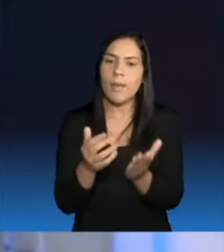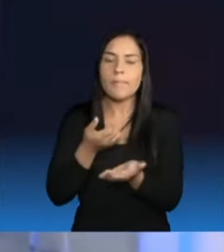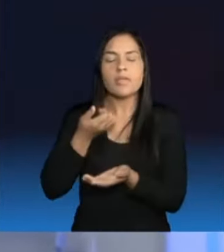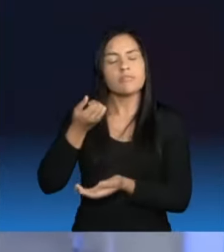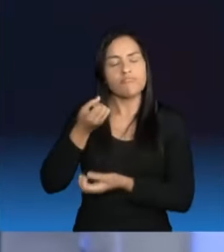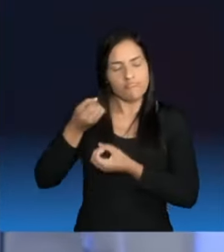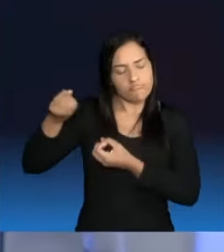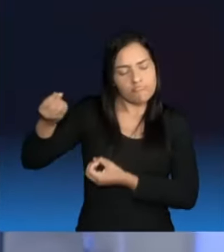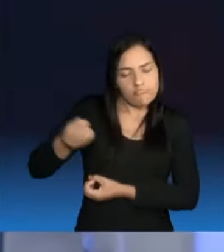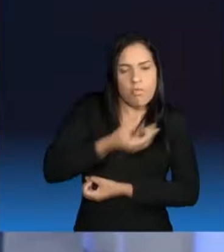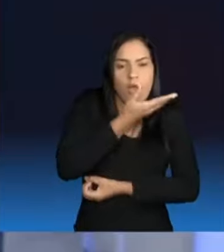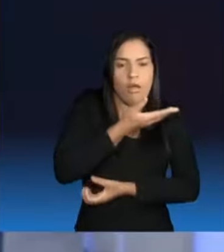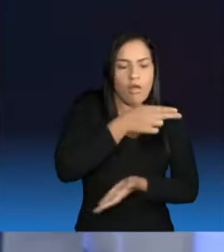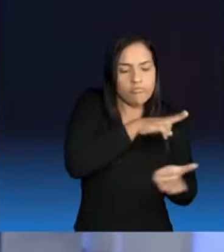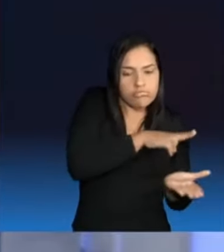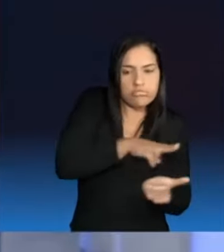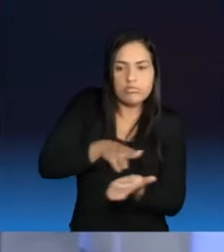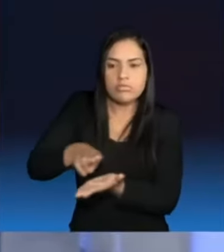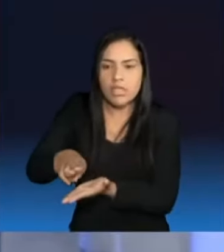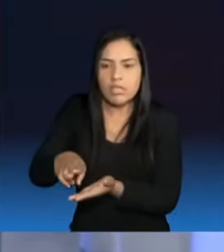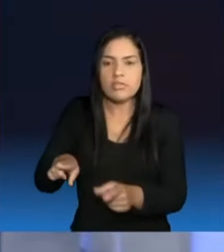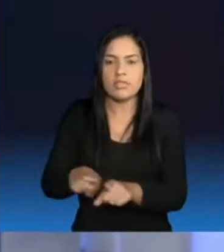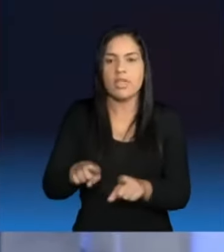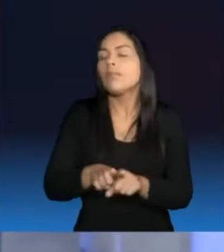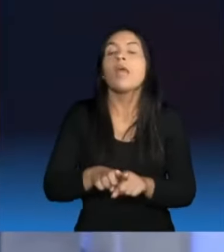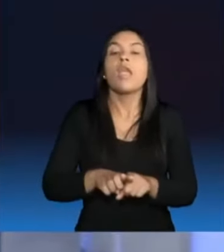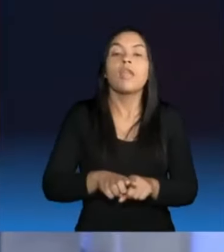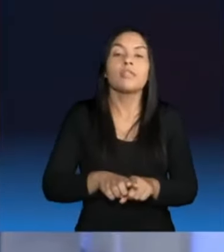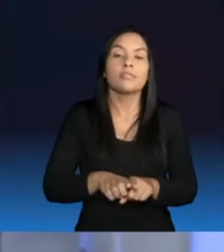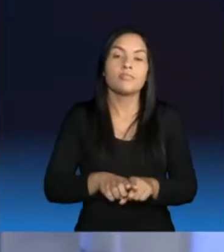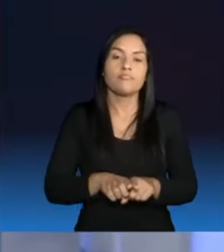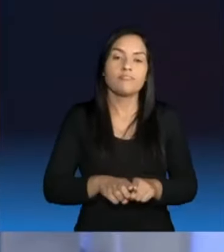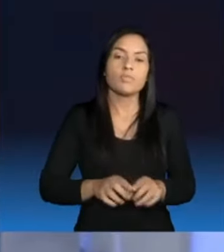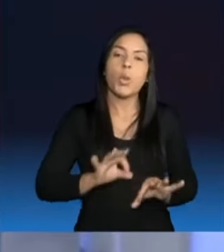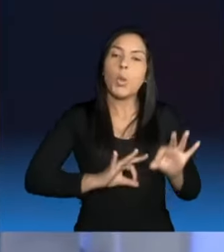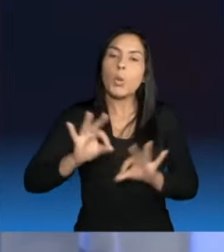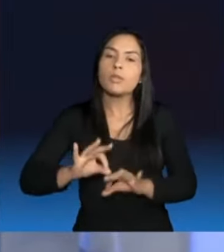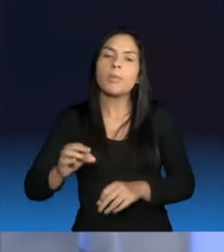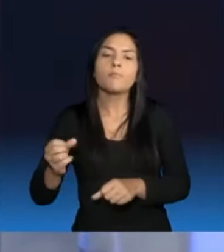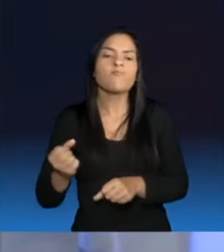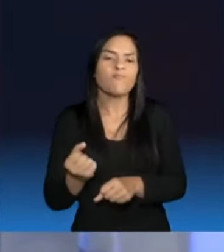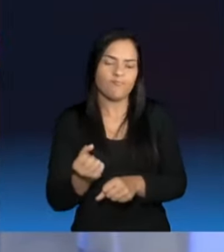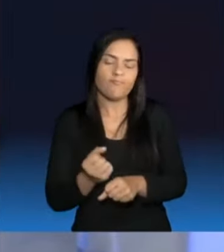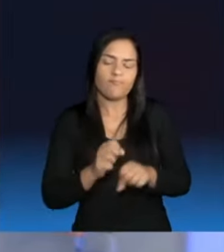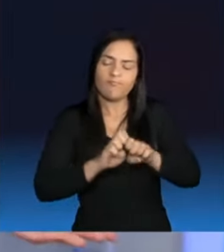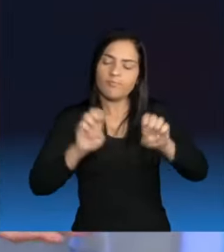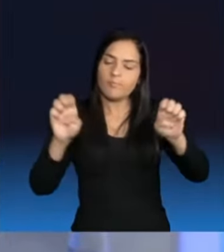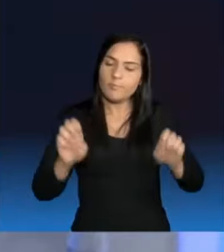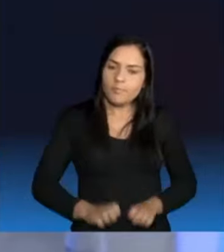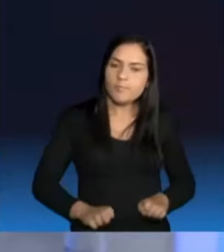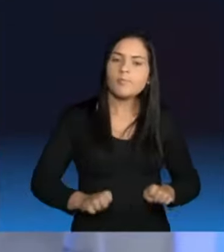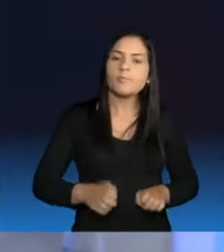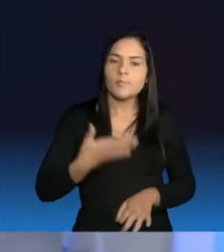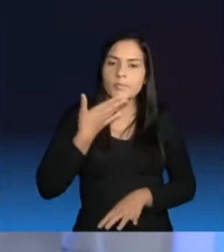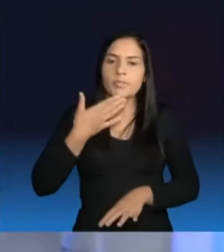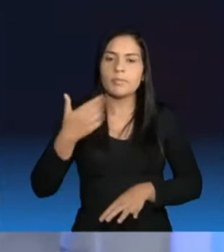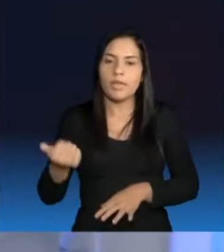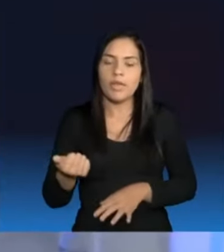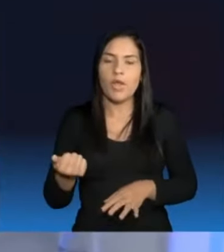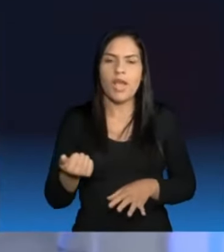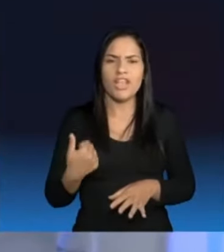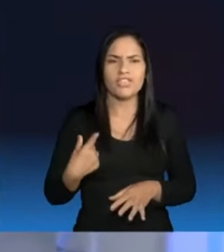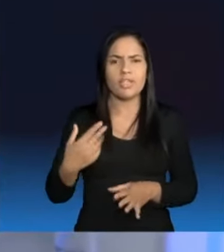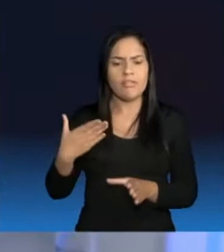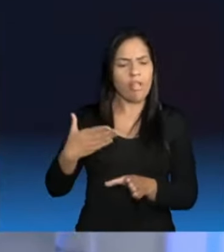candidato falou. Nós vamos melhorar a infraestrutura daquelas que já existem hoje, que, como vocês sabem, quem entra em uma parece que é tudo